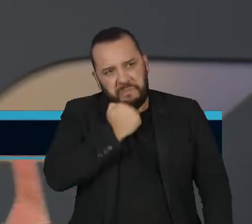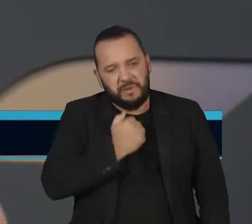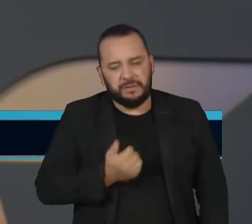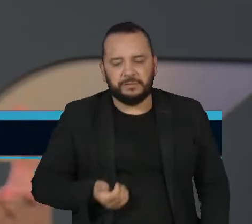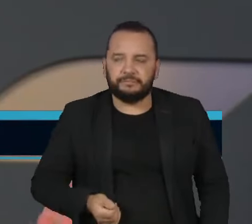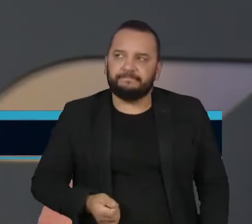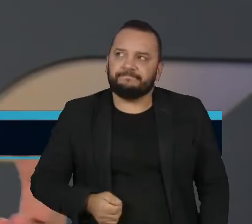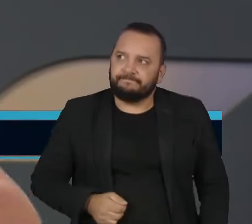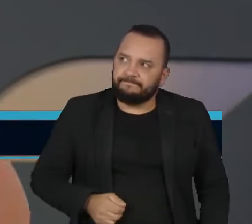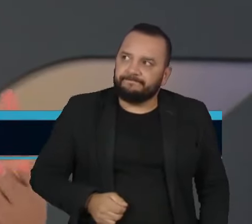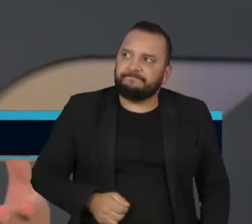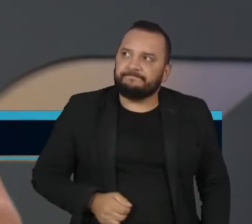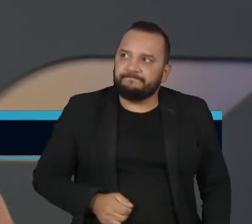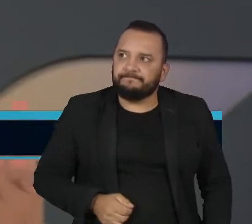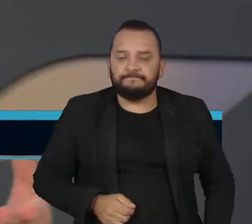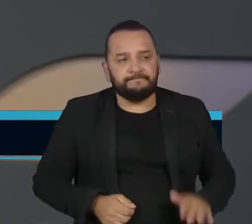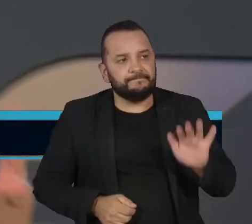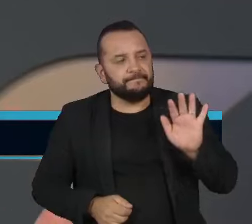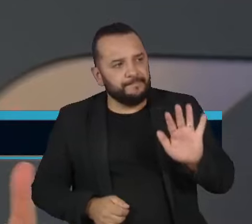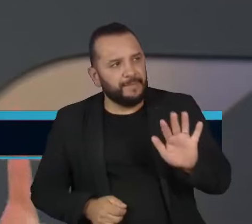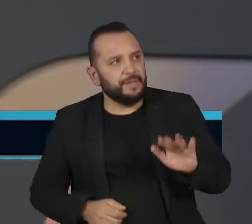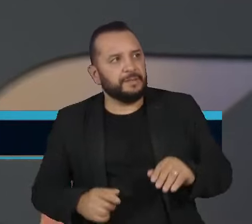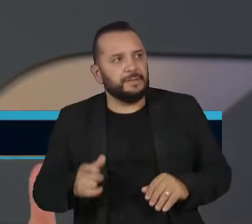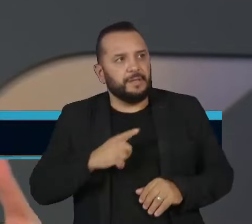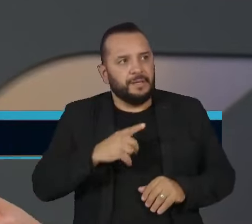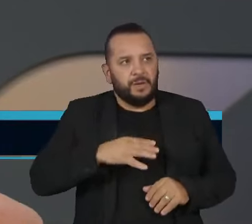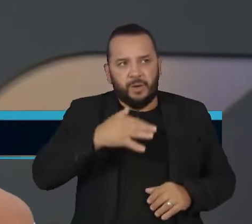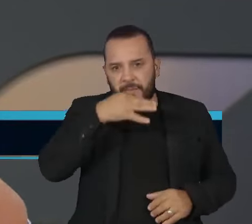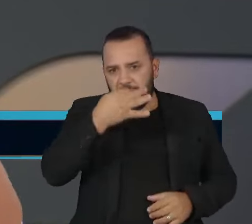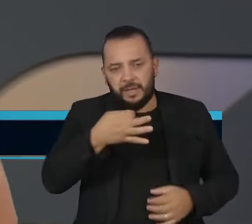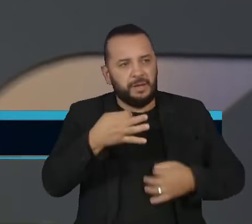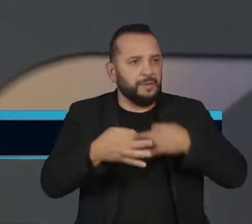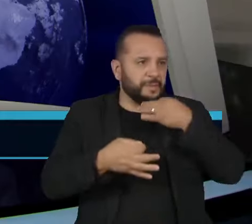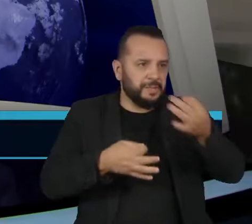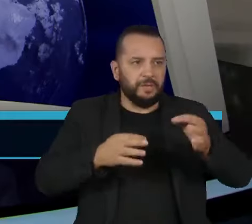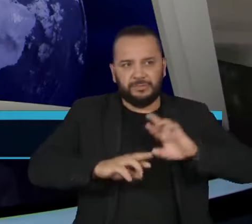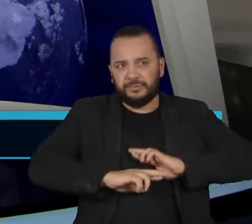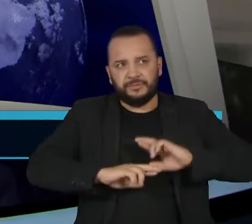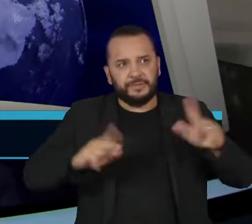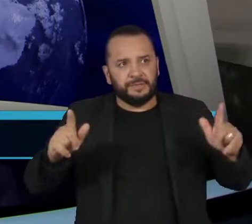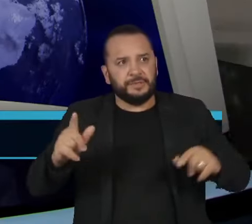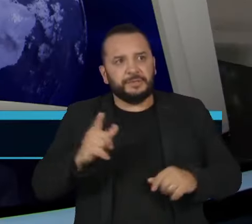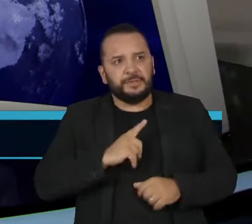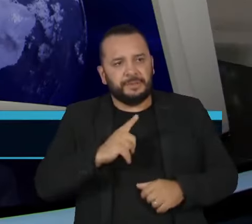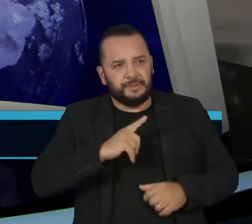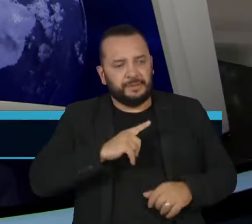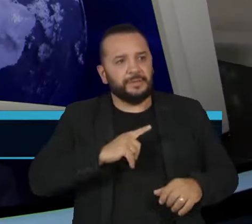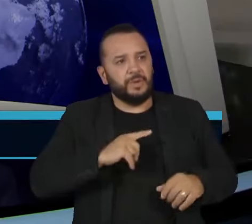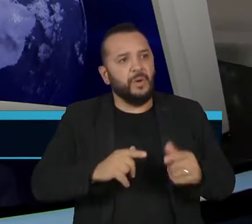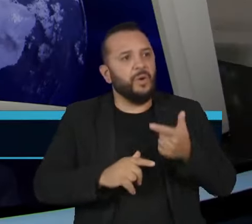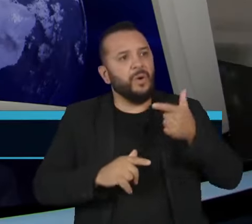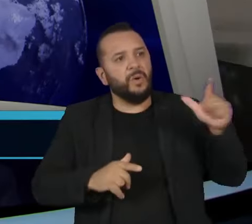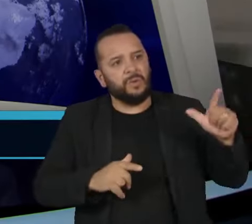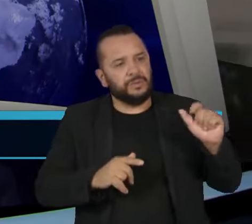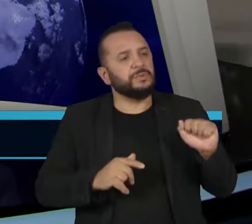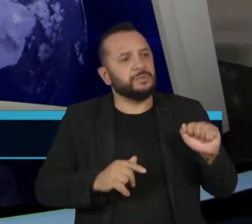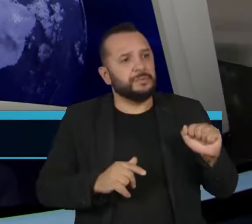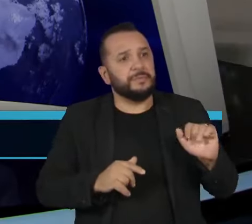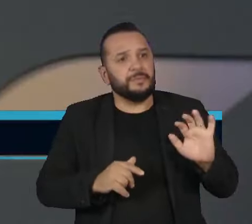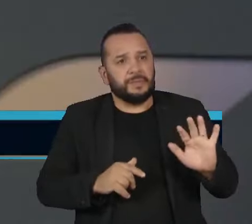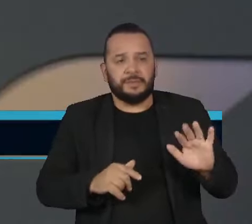essa lógica de antagonismo vai permanecer. A gente vai ter outros desdobramentos, mas é